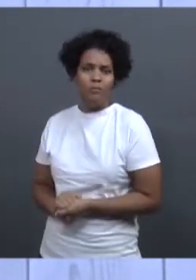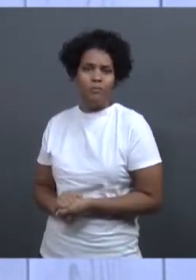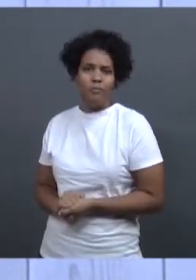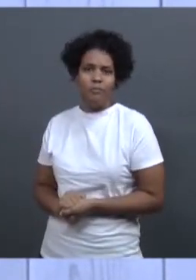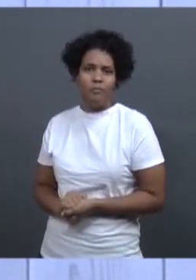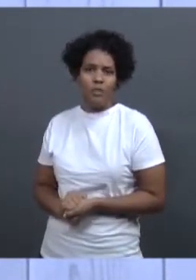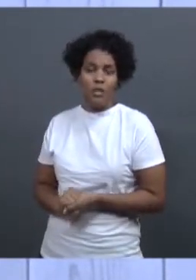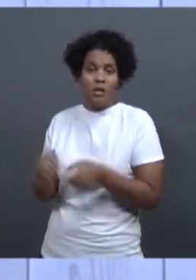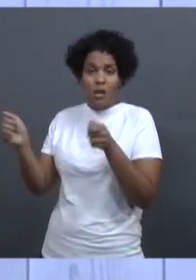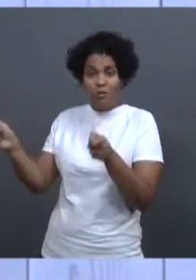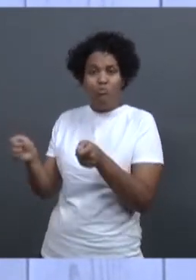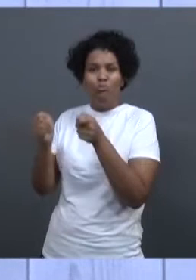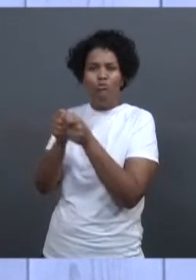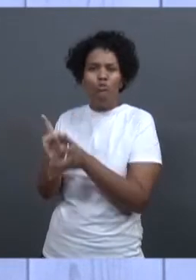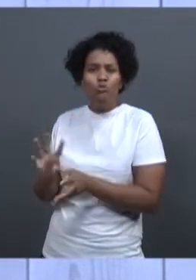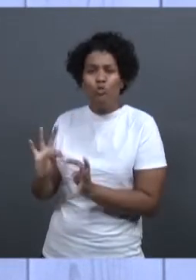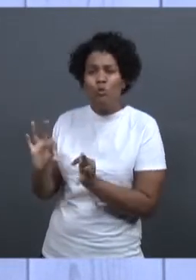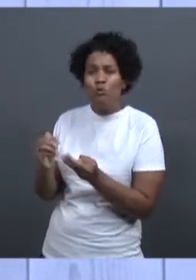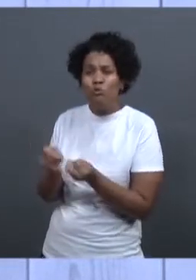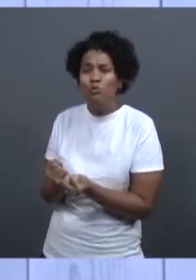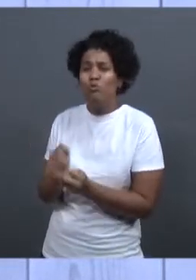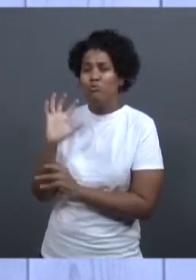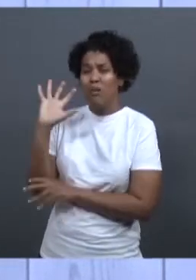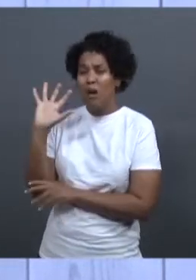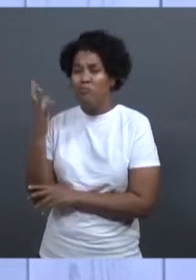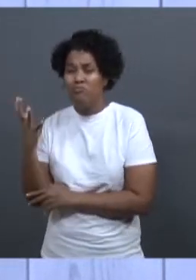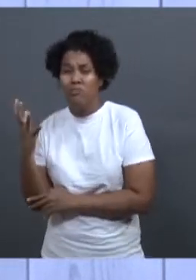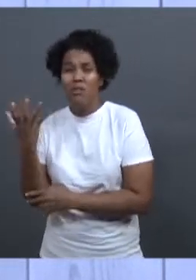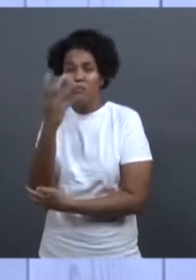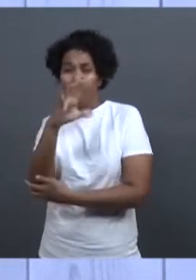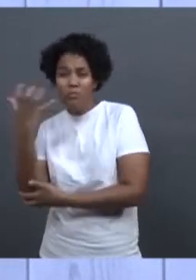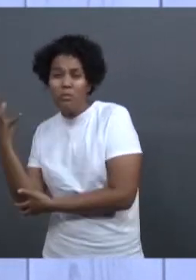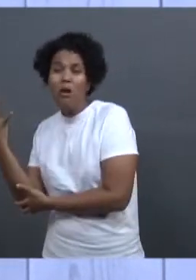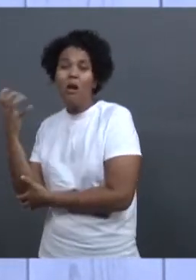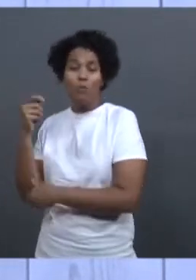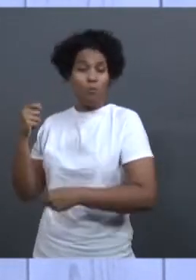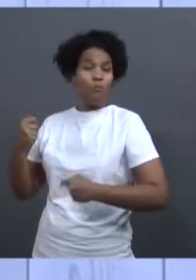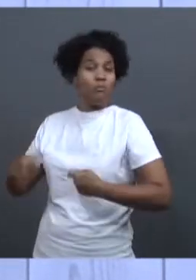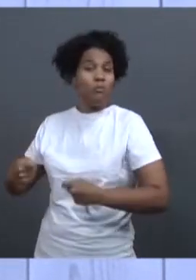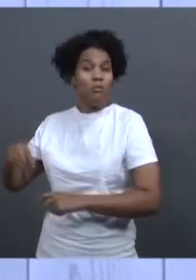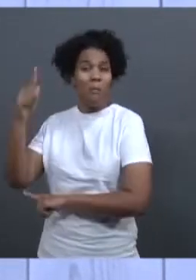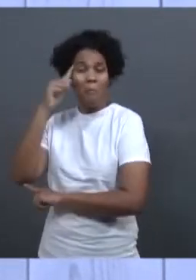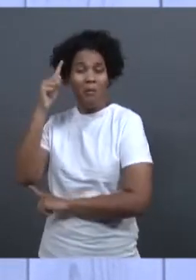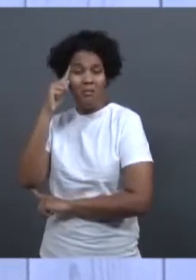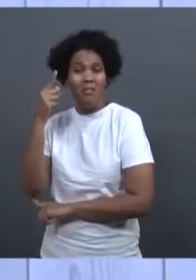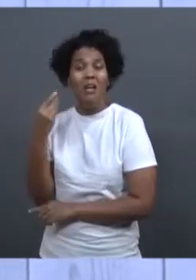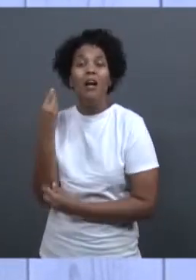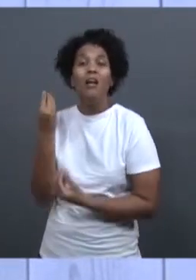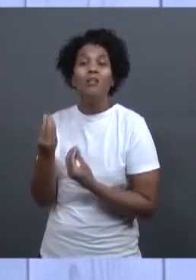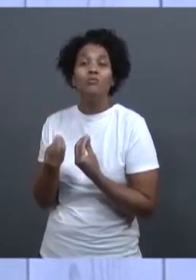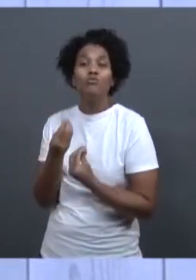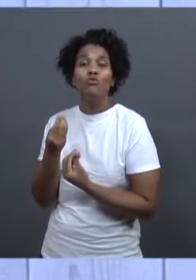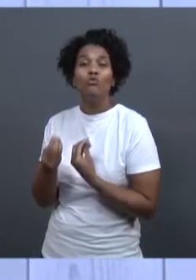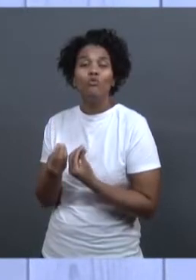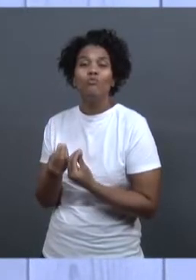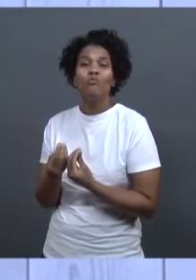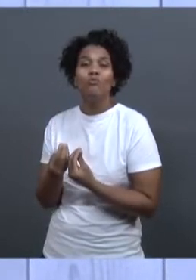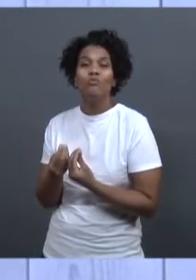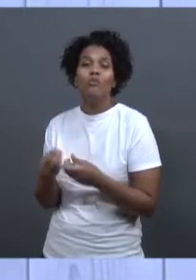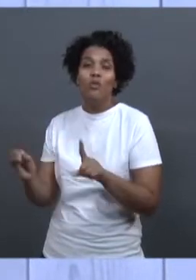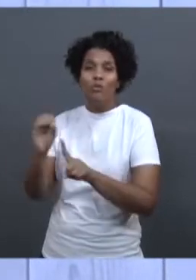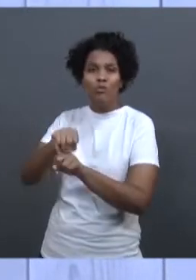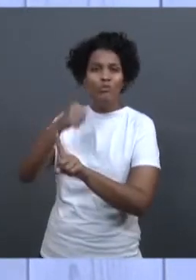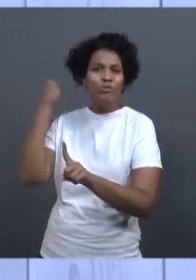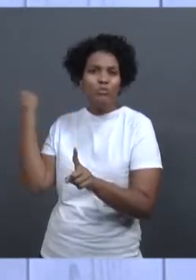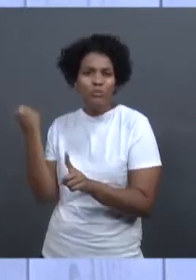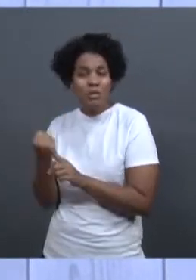junto com todo o desastre ambiental, a gente tem que pensar no desastre social, né?